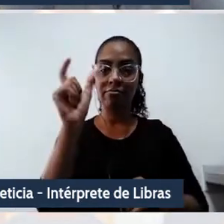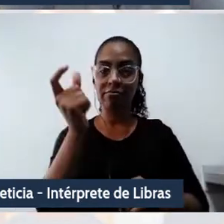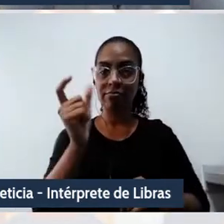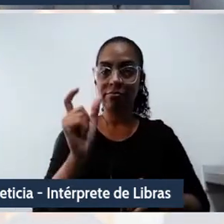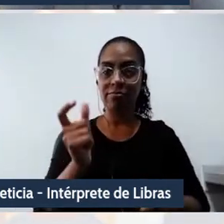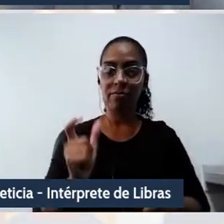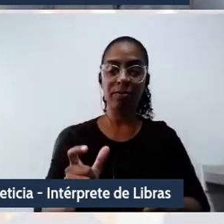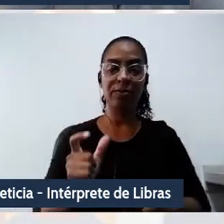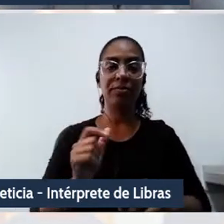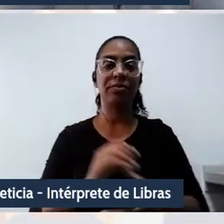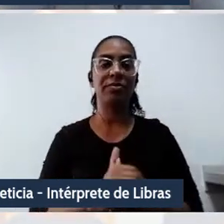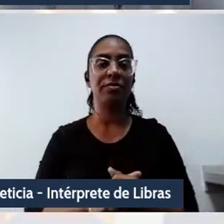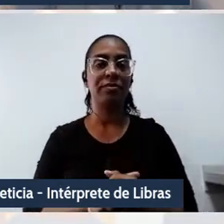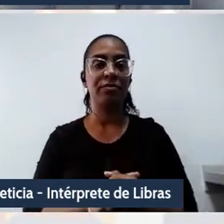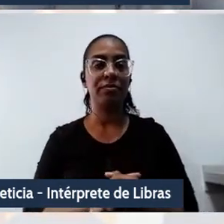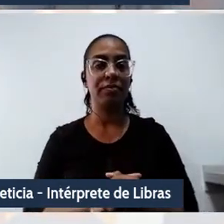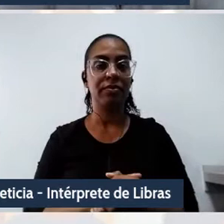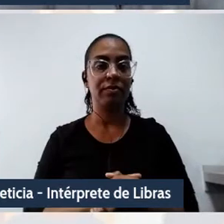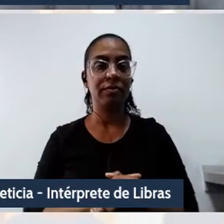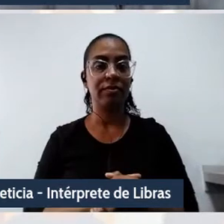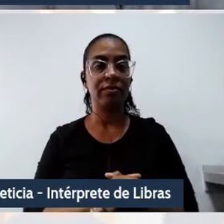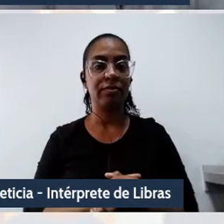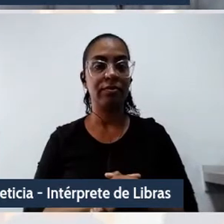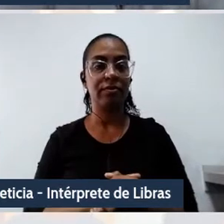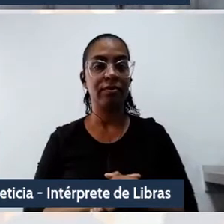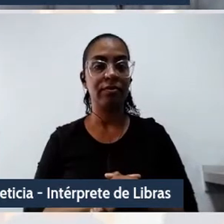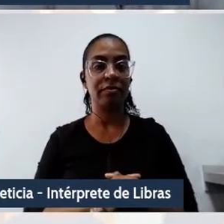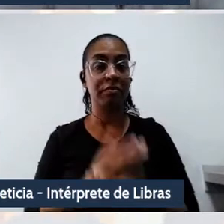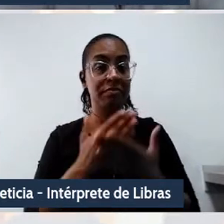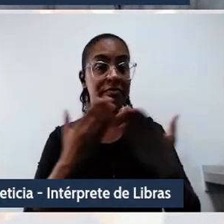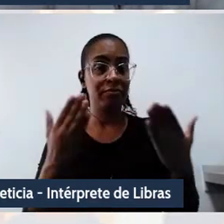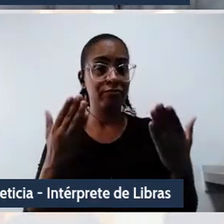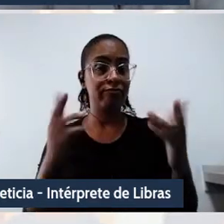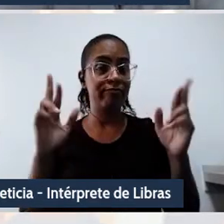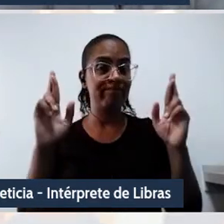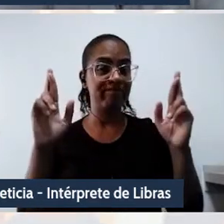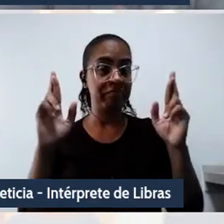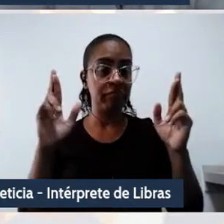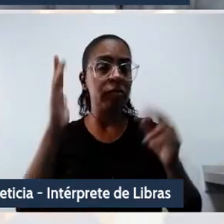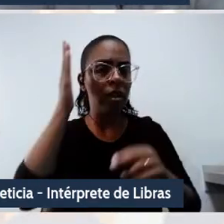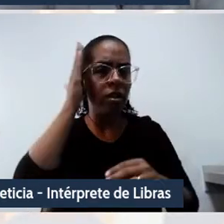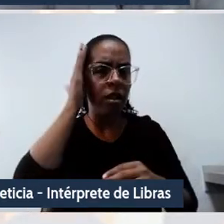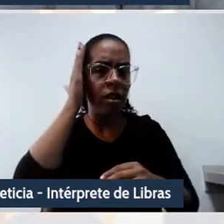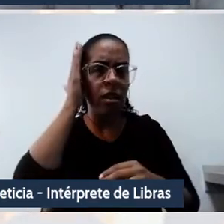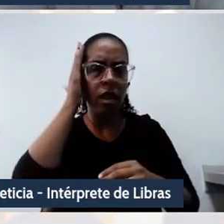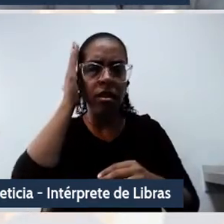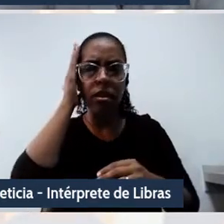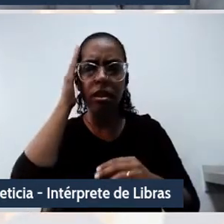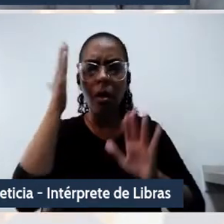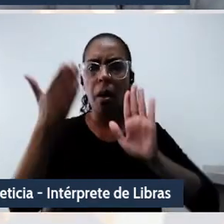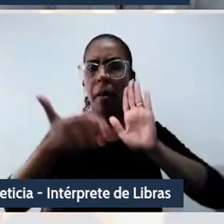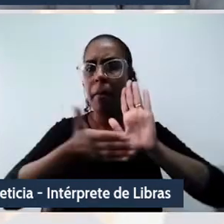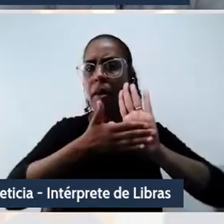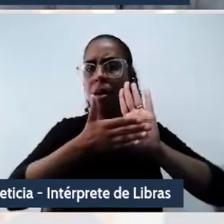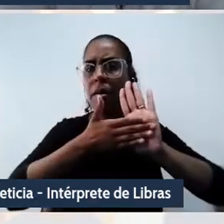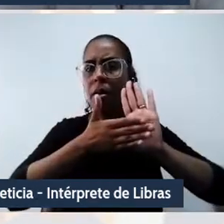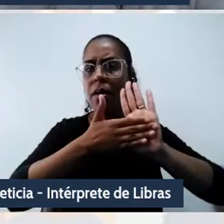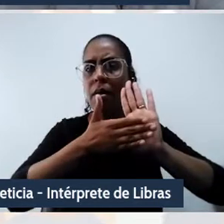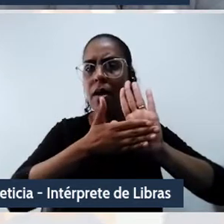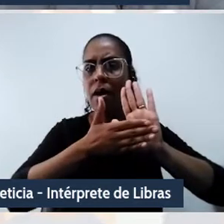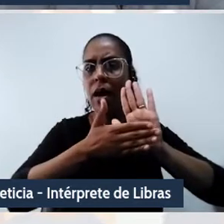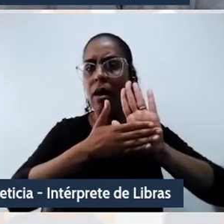espero que vocês tenham compreendido a proposta dessa minha fala